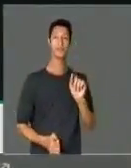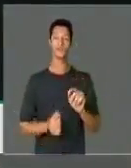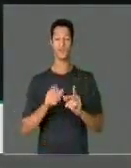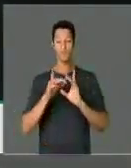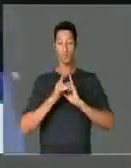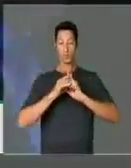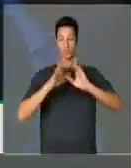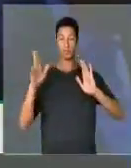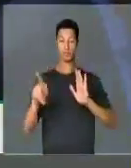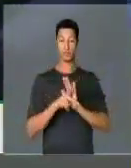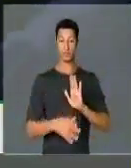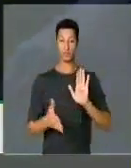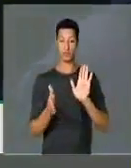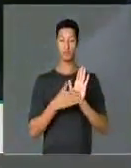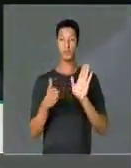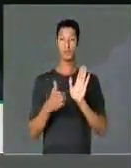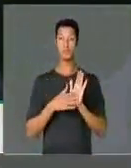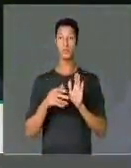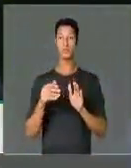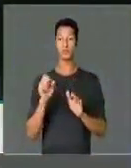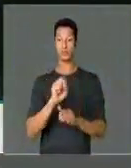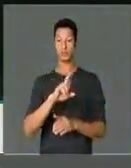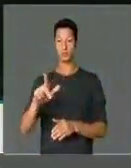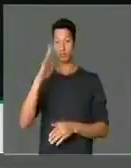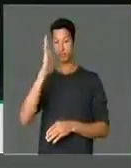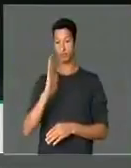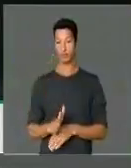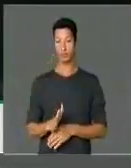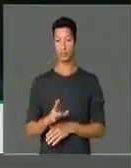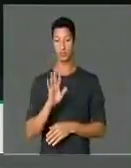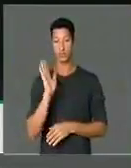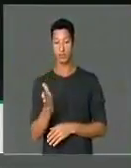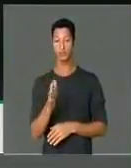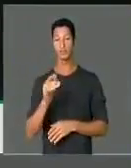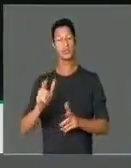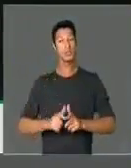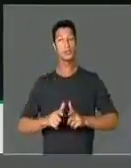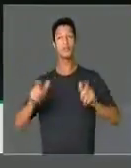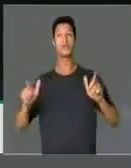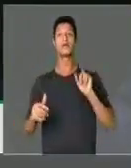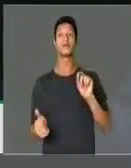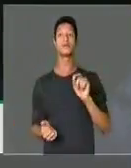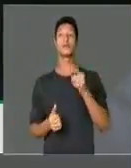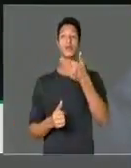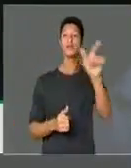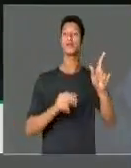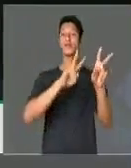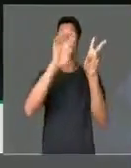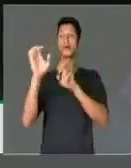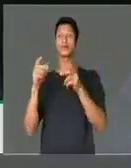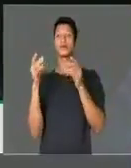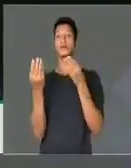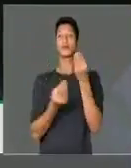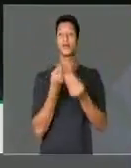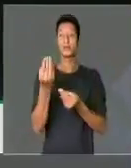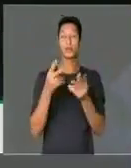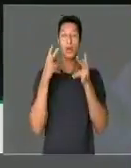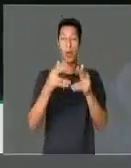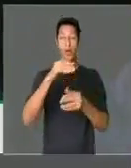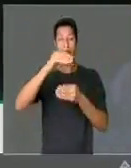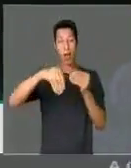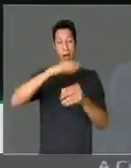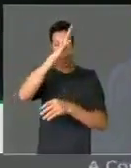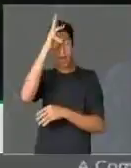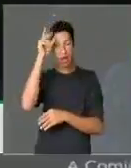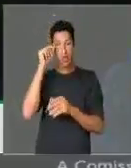democratização da propriedade no sul do Brasil foi muito maior do que em outras áreas como a Amazônia,